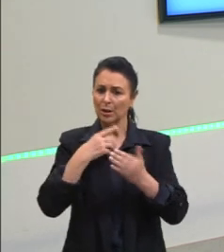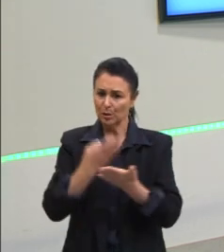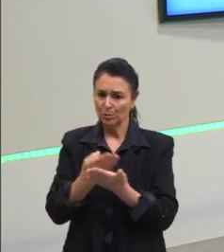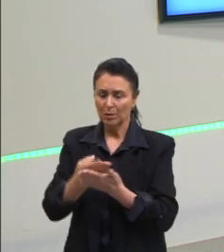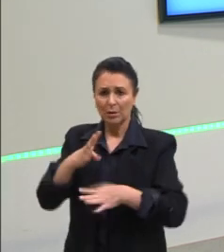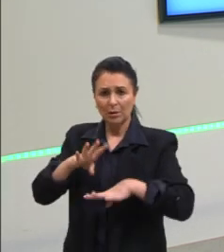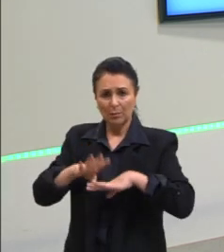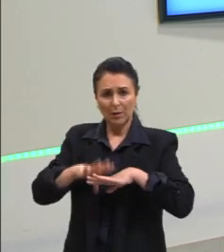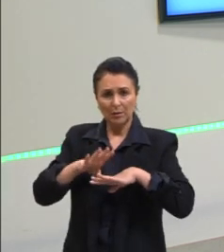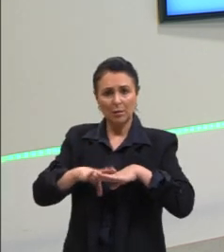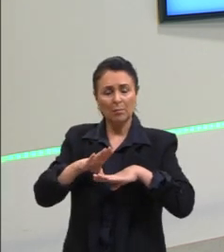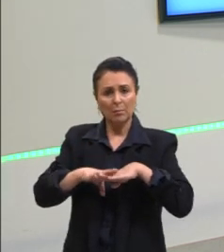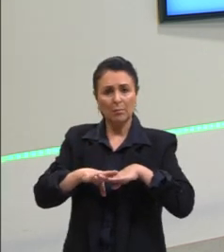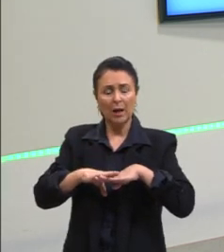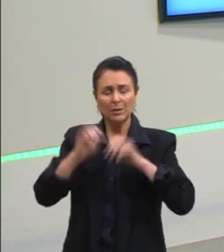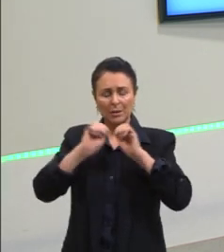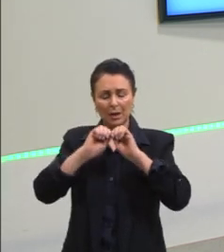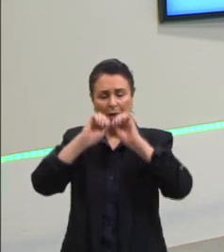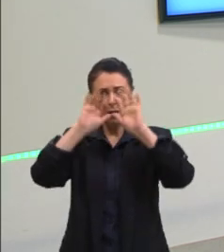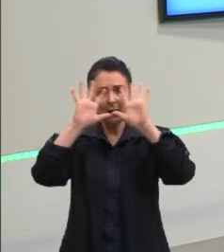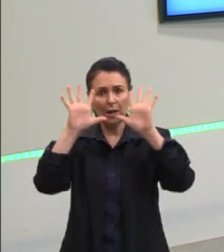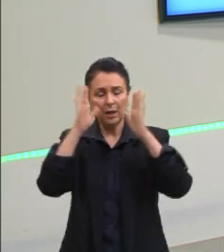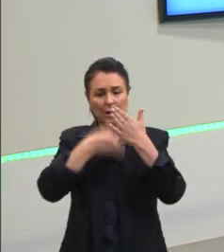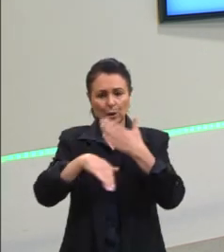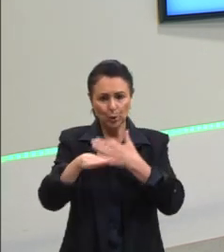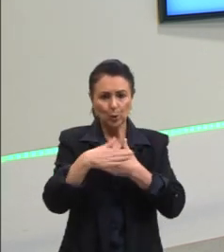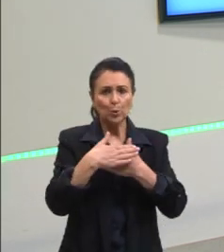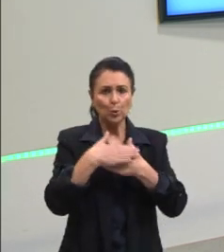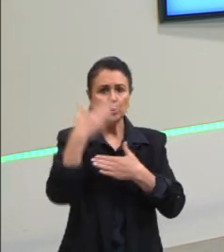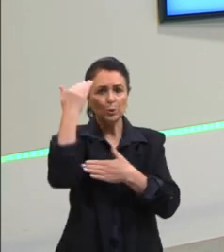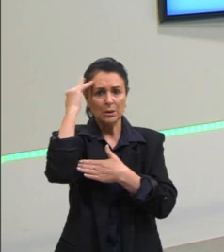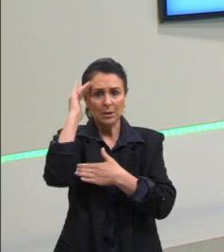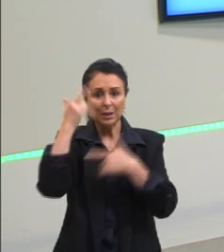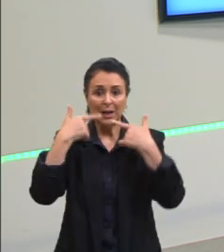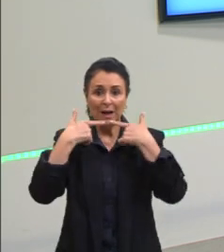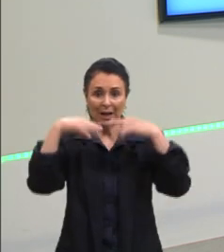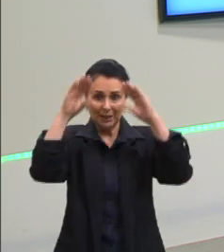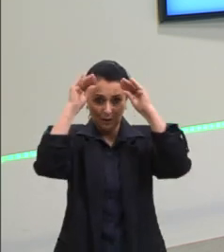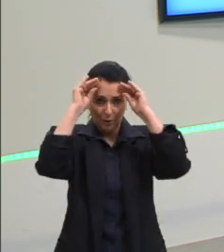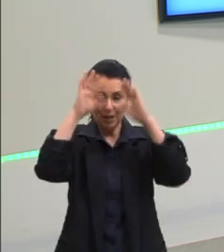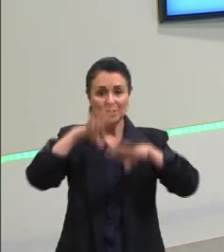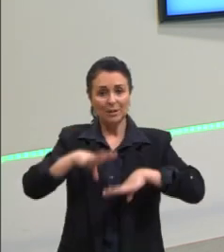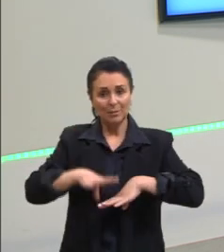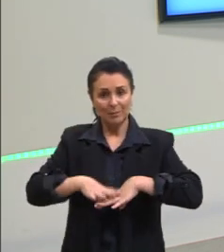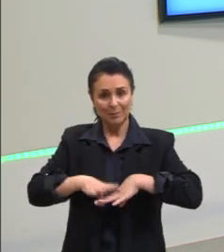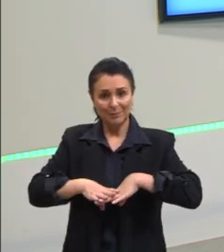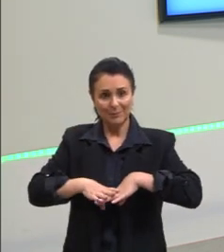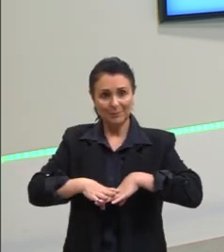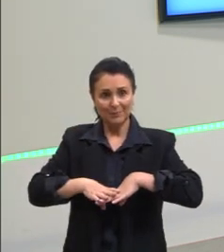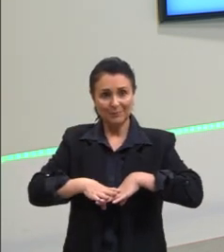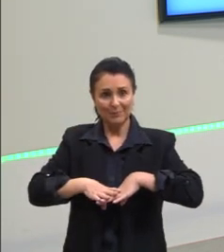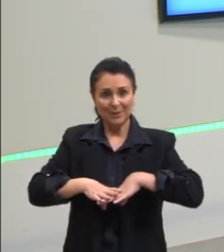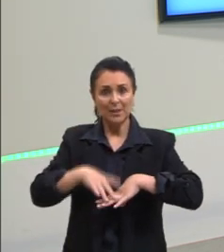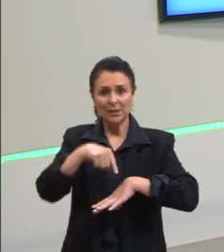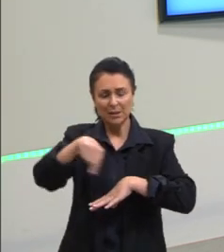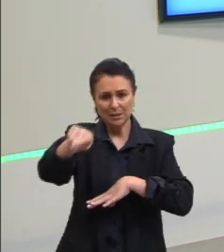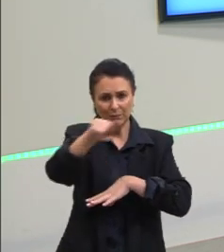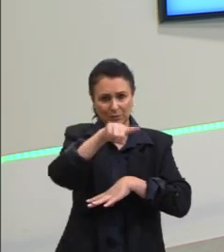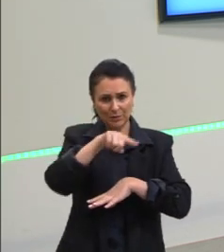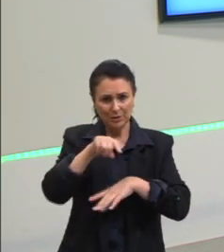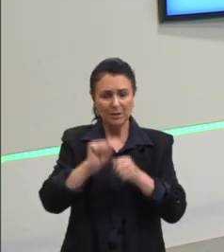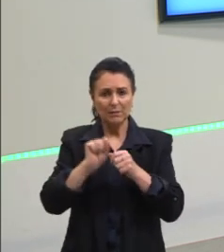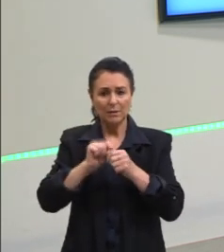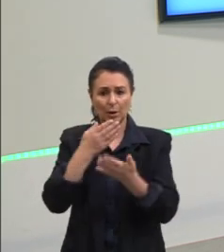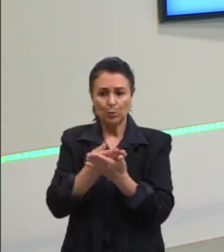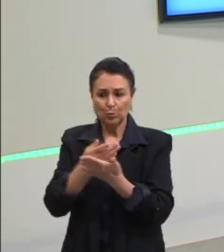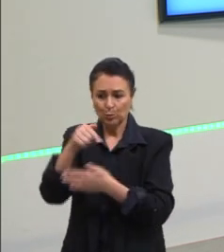razoável e que todo mundo se entenda, tanto a linguagem matemática, se vocês fizeram um estudo aqui no Brasil